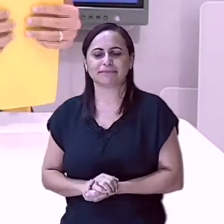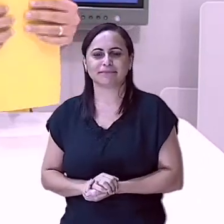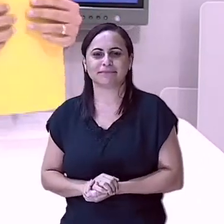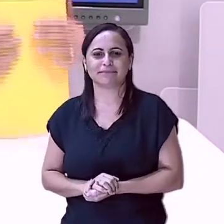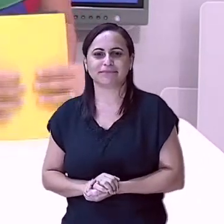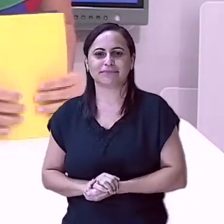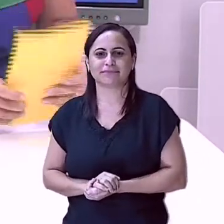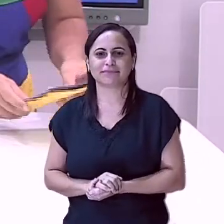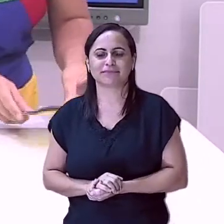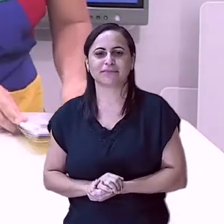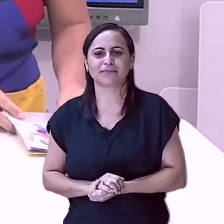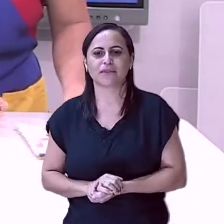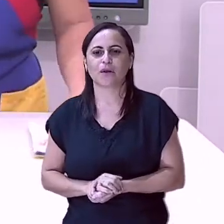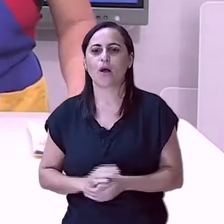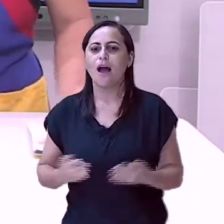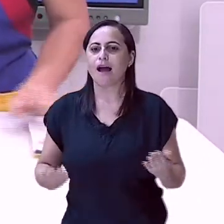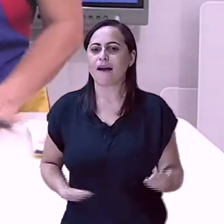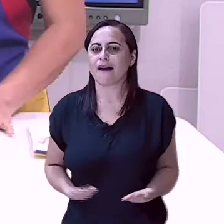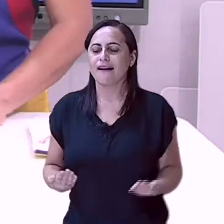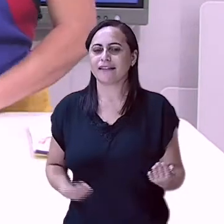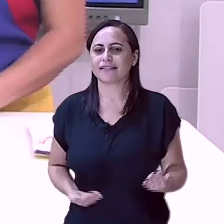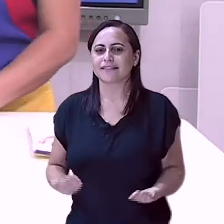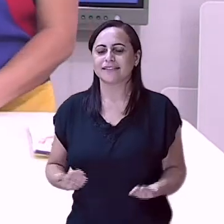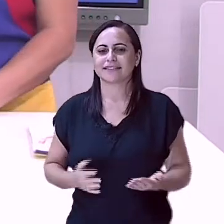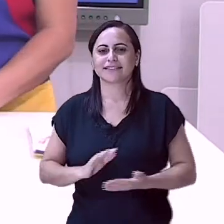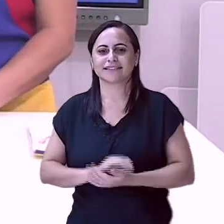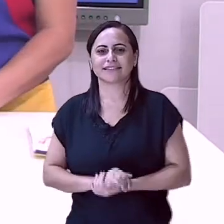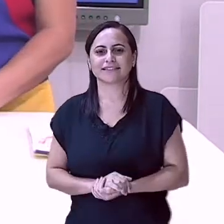Olha a empregada doméstica.